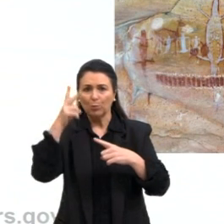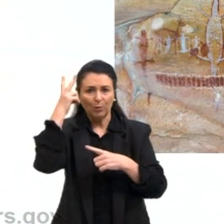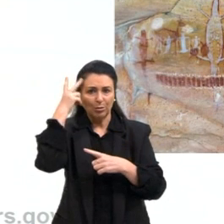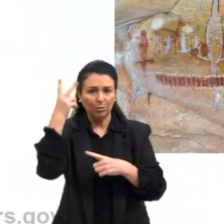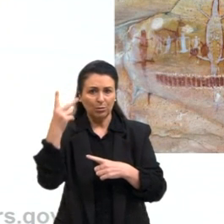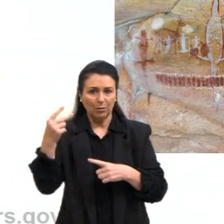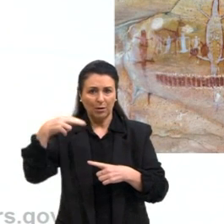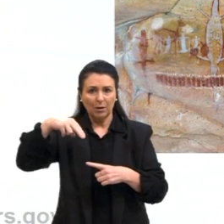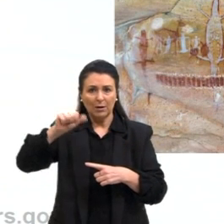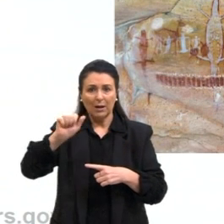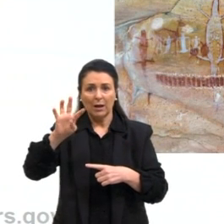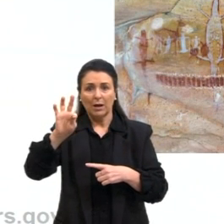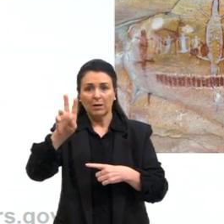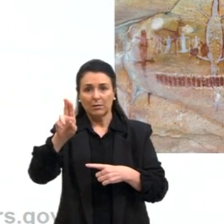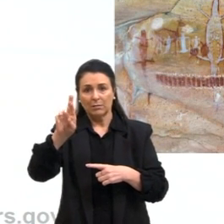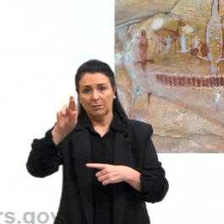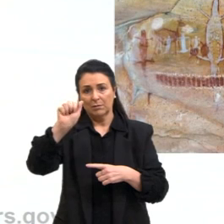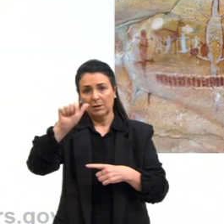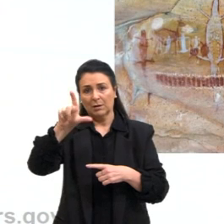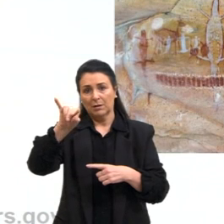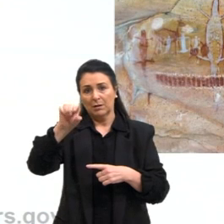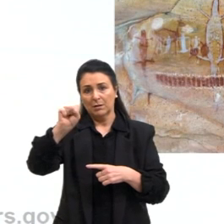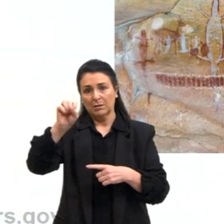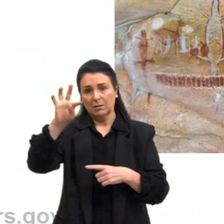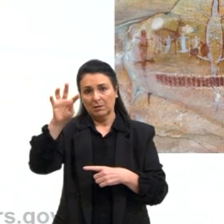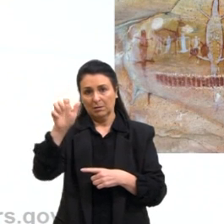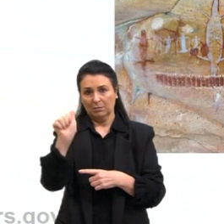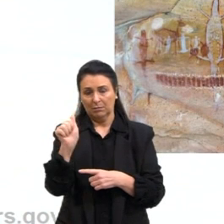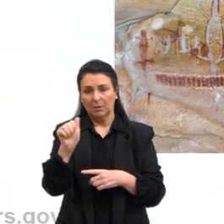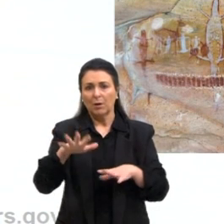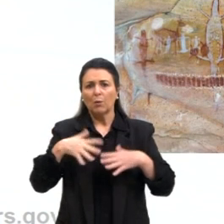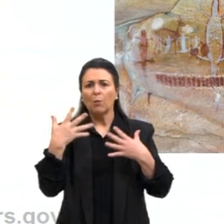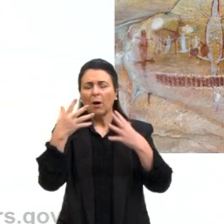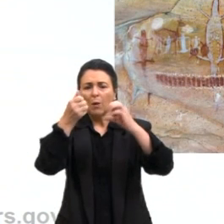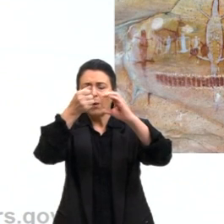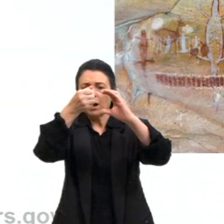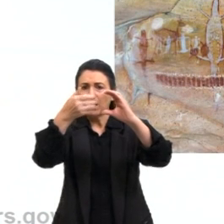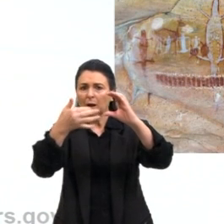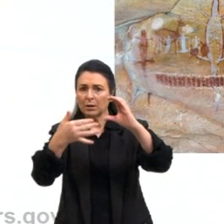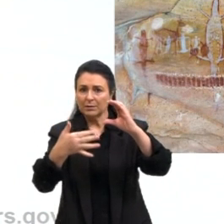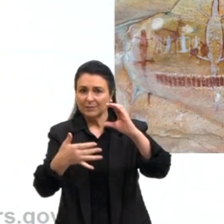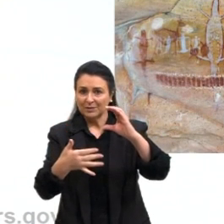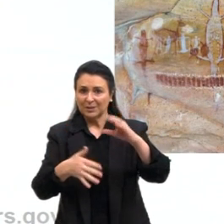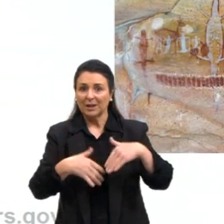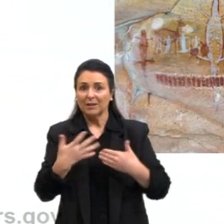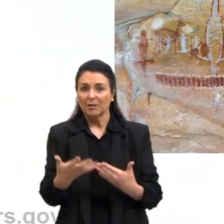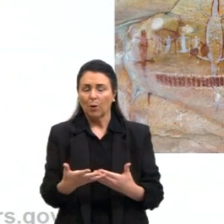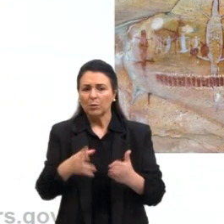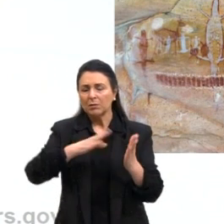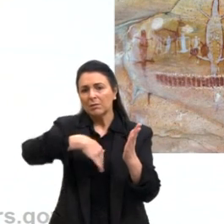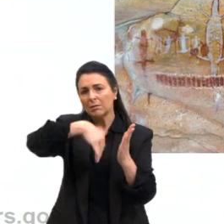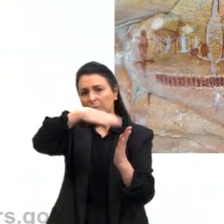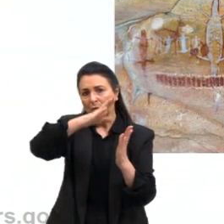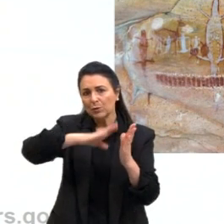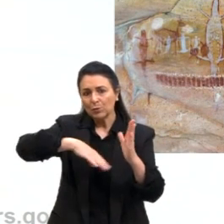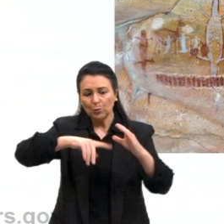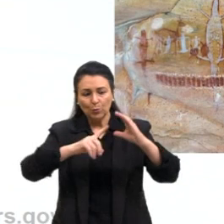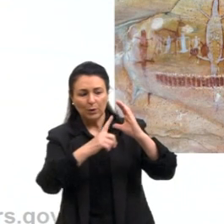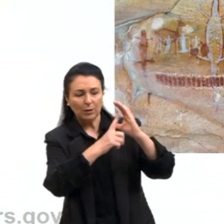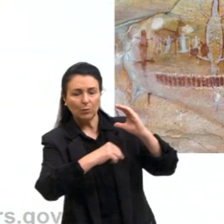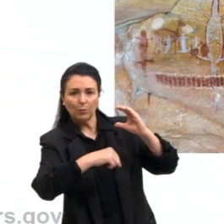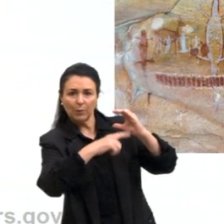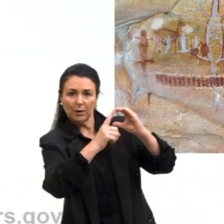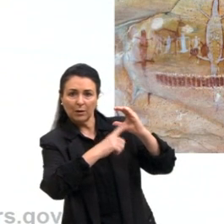aqui uma informação muito importante, anota aí. Qual a característica, então, das pinturas rupestres do período